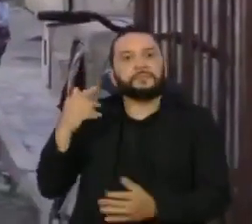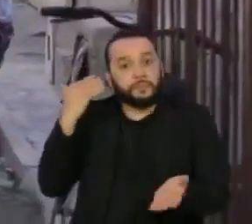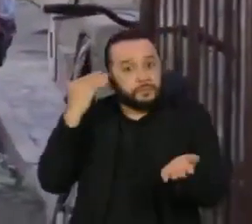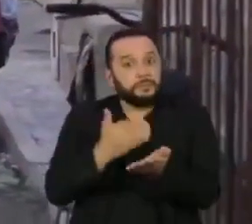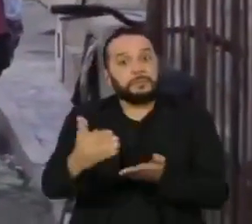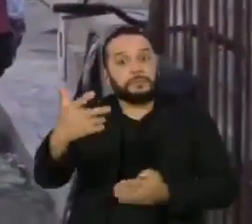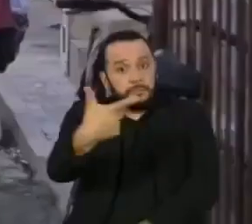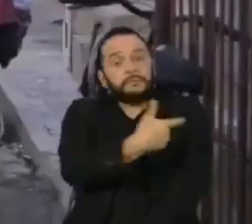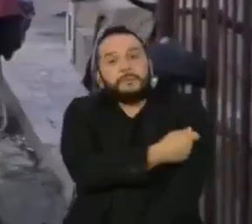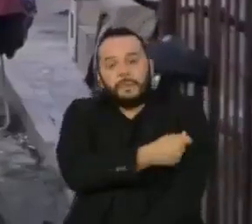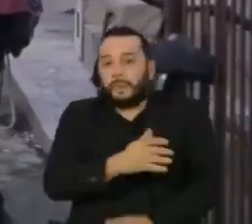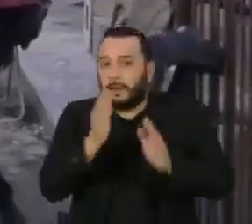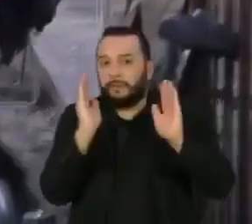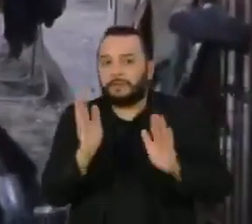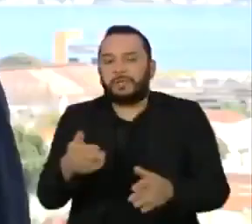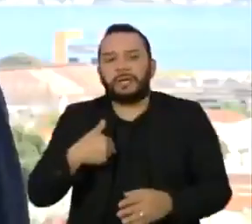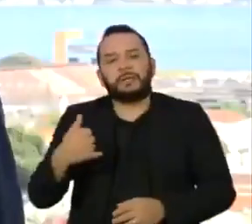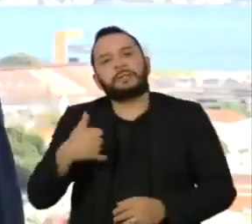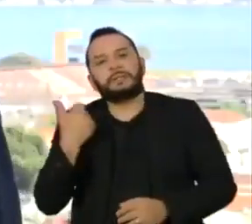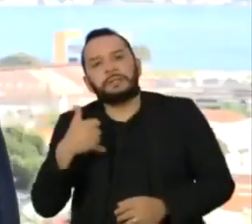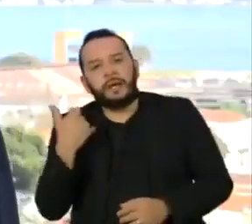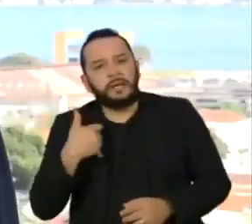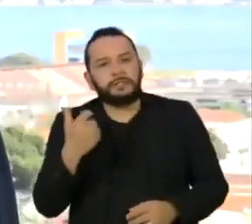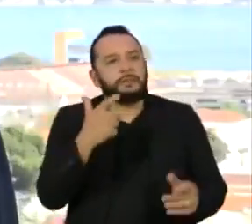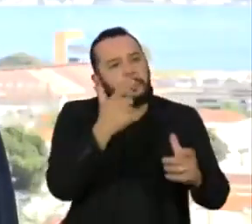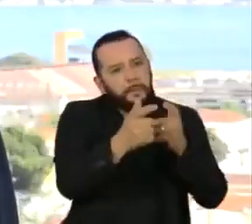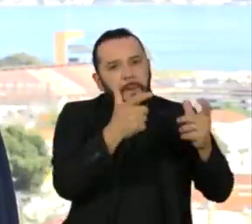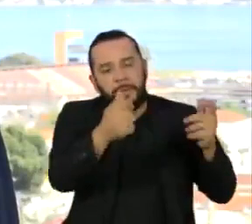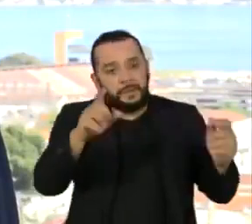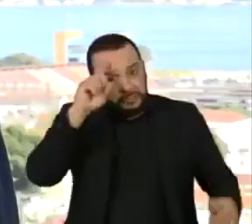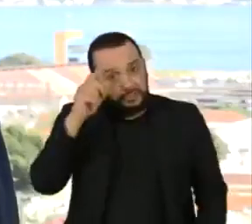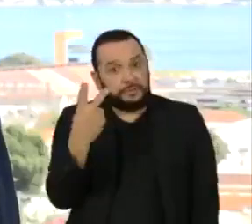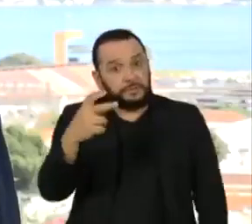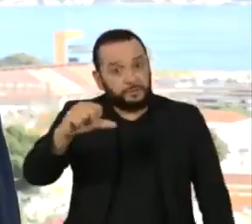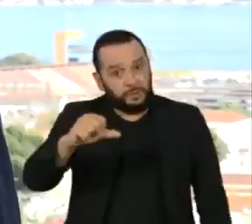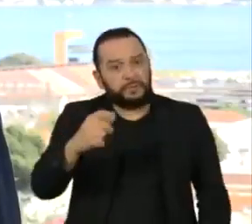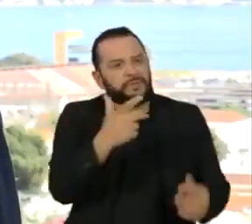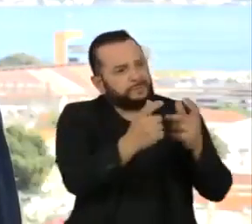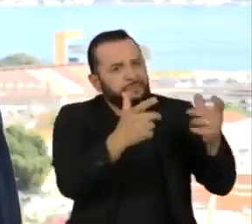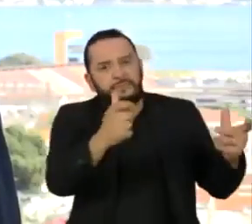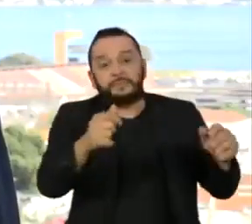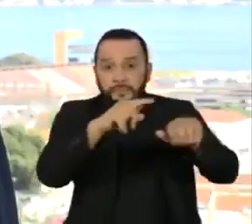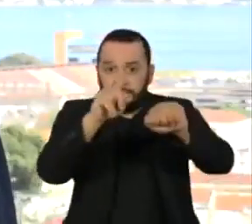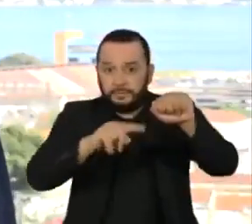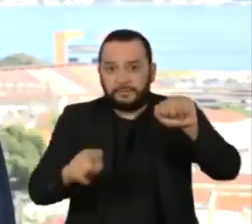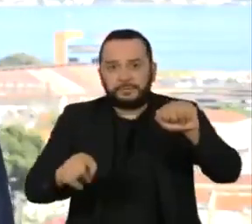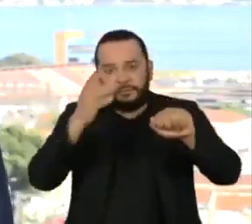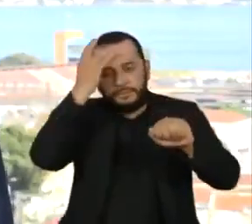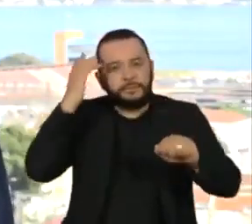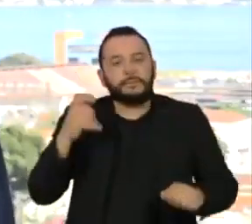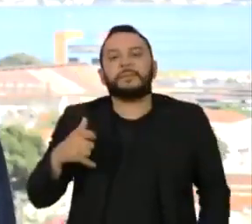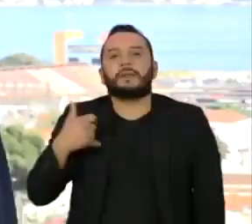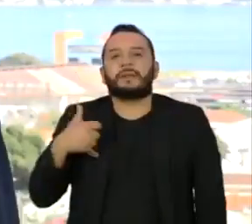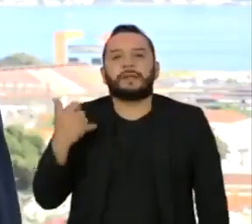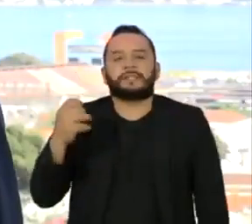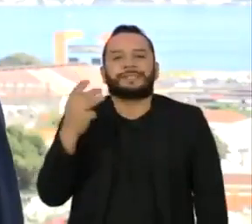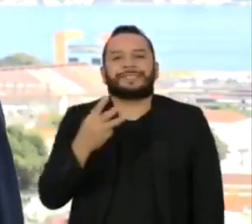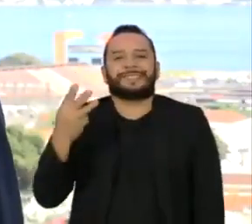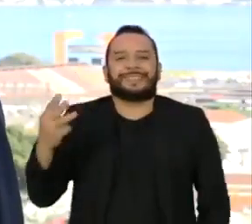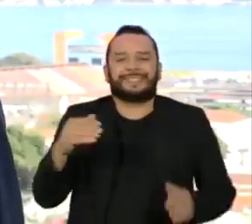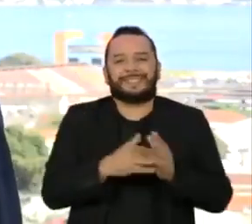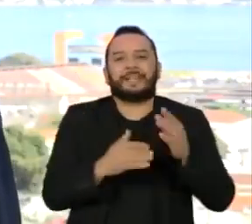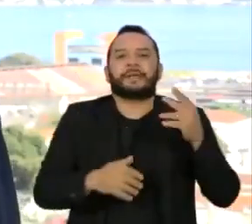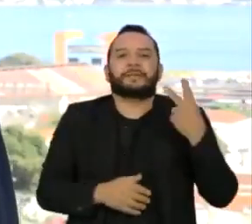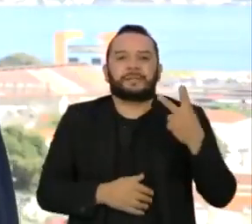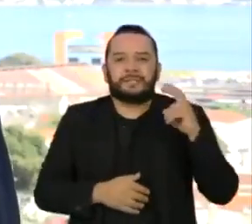das doses será dividida por faixa etária. Dia 29 vão receber a vacina AstraZeneca pessoas entre 33 e 25